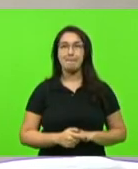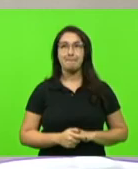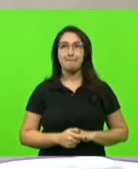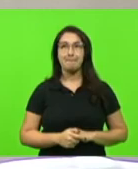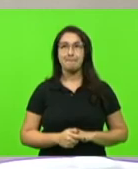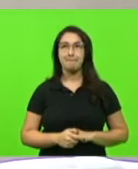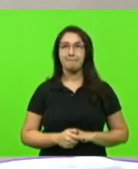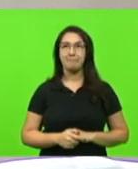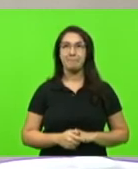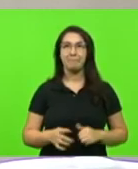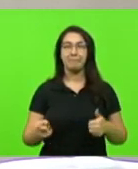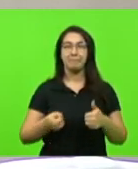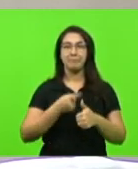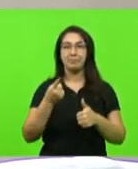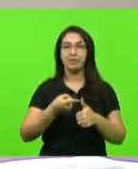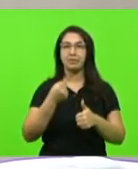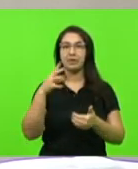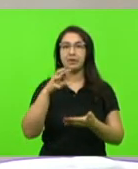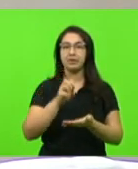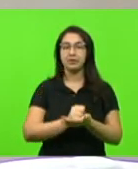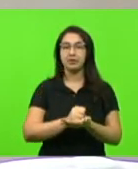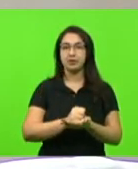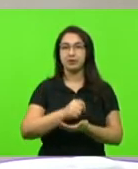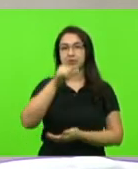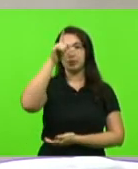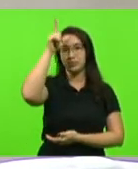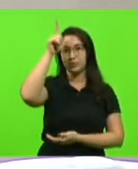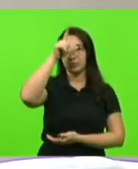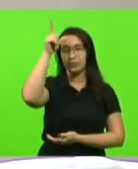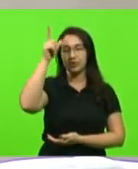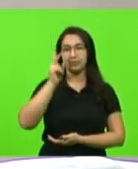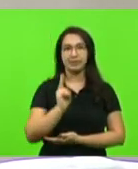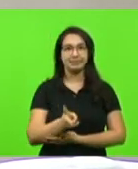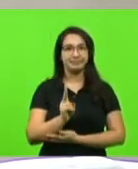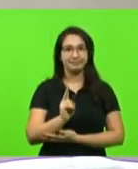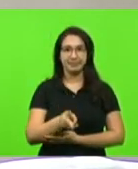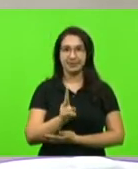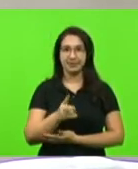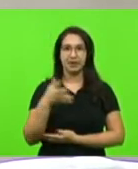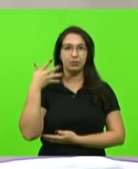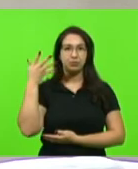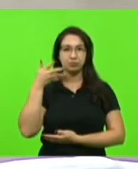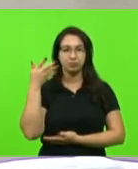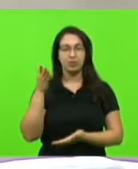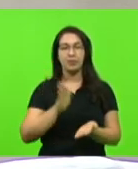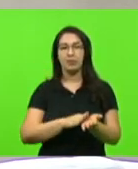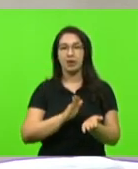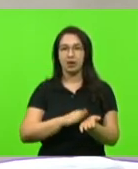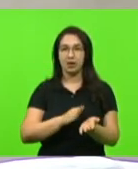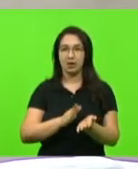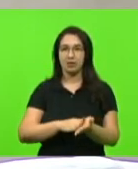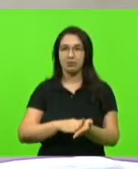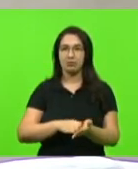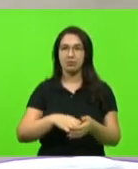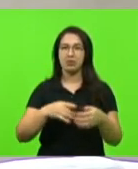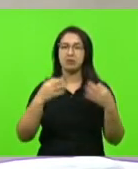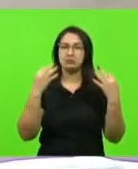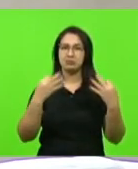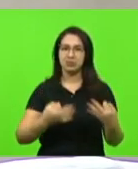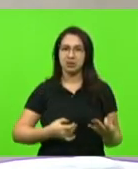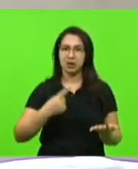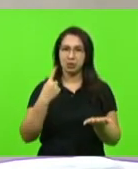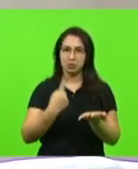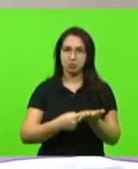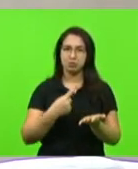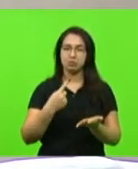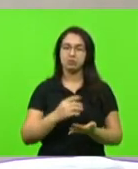Primeiro, deputado inscrito, deputado Sargento Lima, como sempre, parabéns pela pontualidade. Mas até